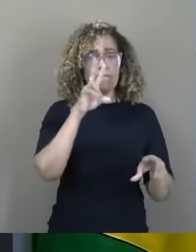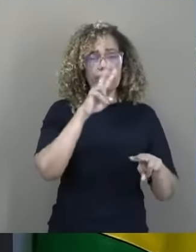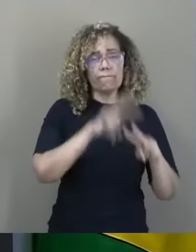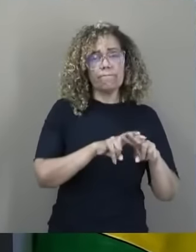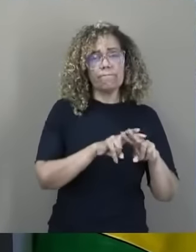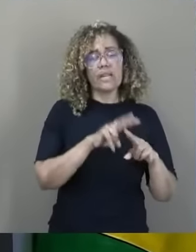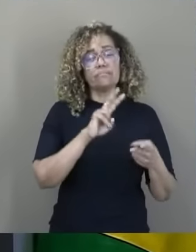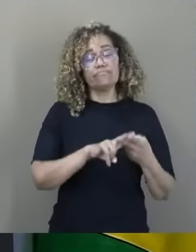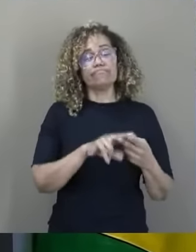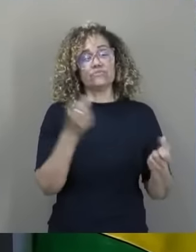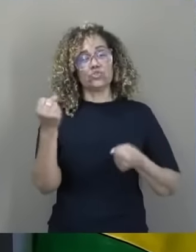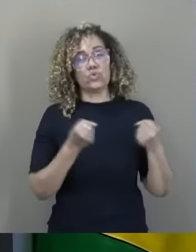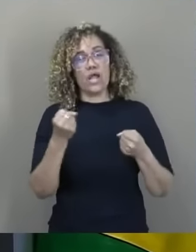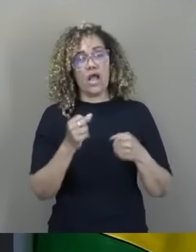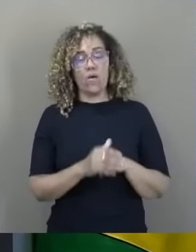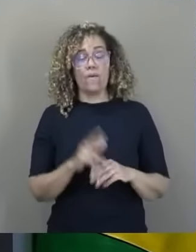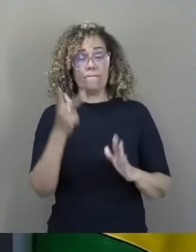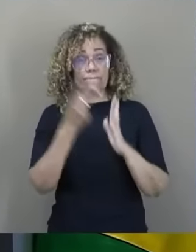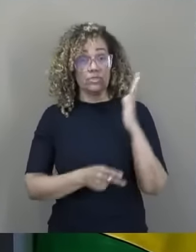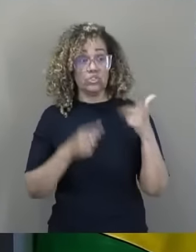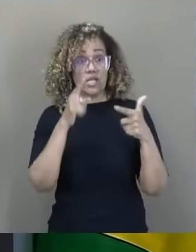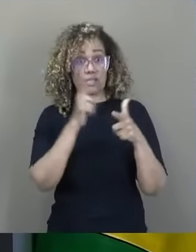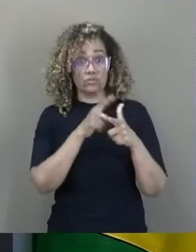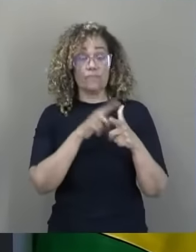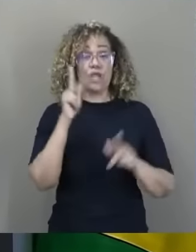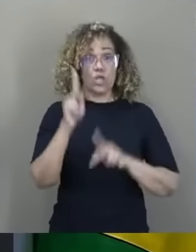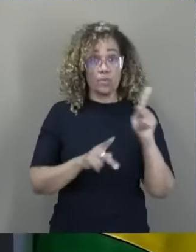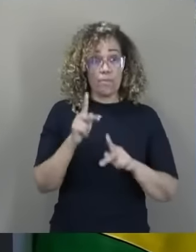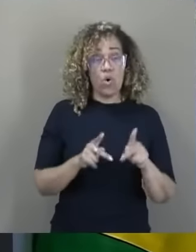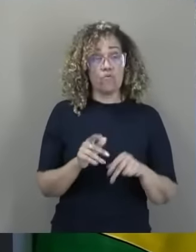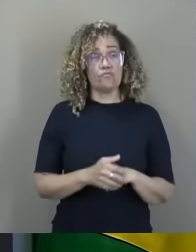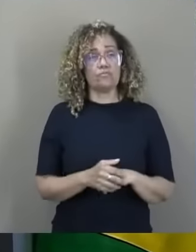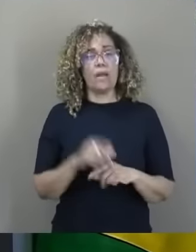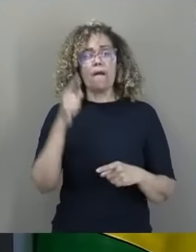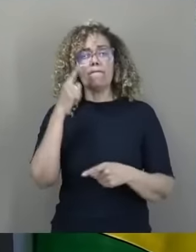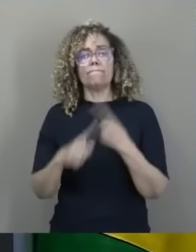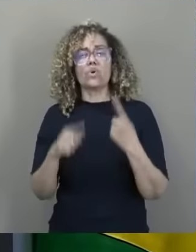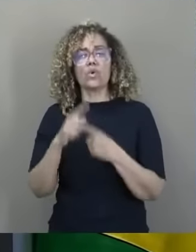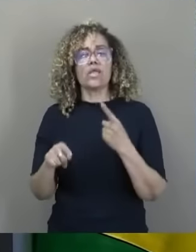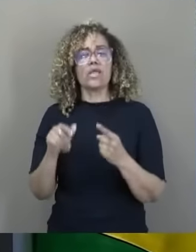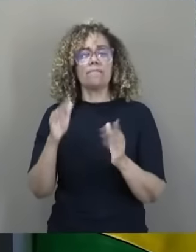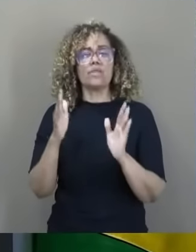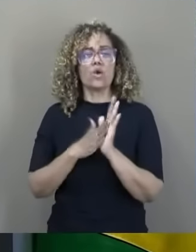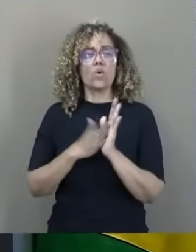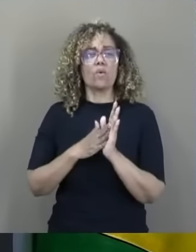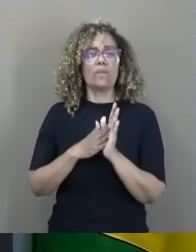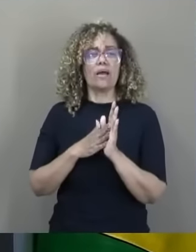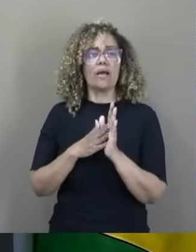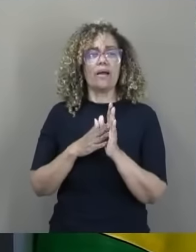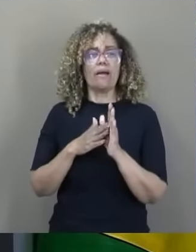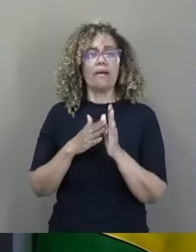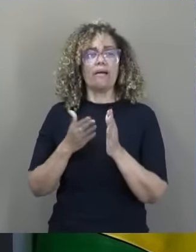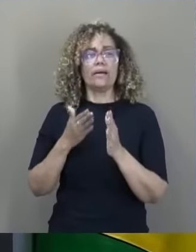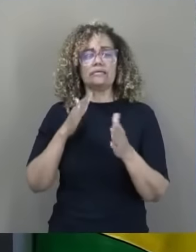seu, não é do Estado. Vai mais um projeto aqui, que é do povo. Olha aqui. Proíbe cobrar tratamento de esgoto, sem